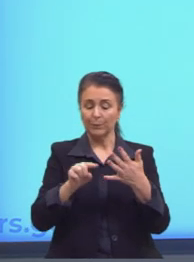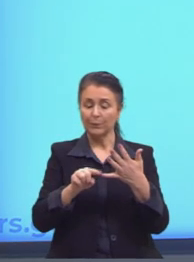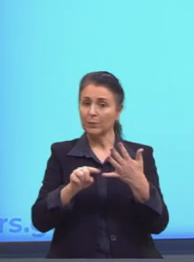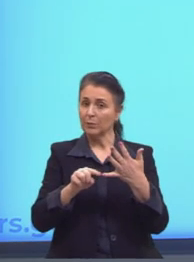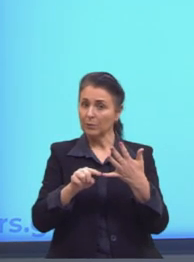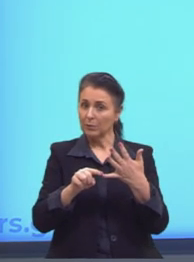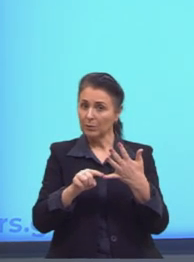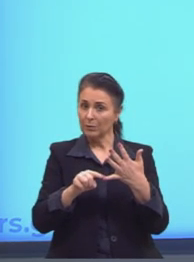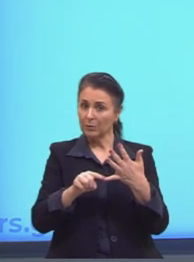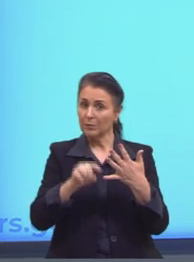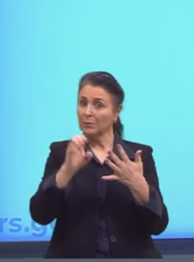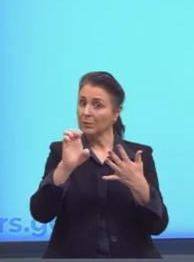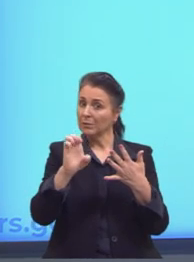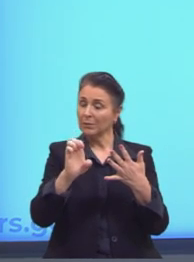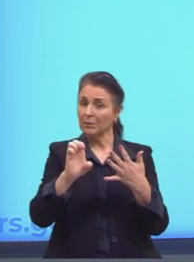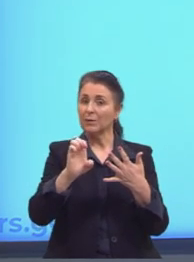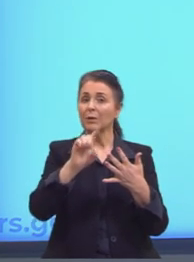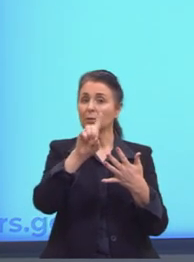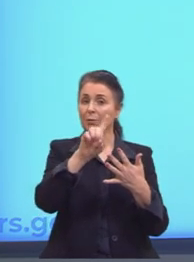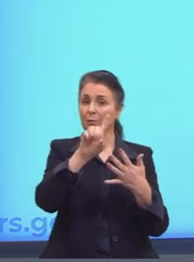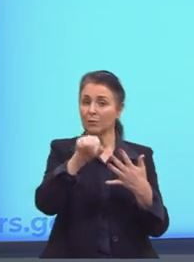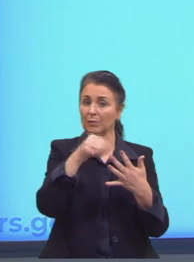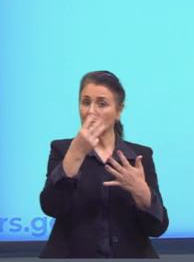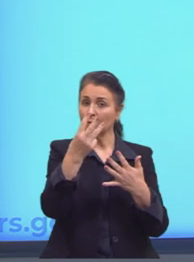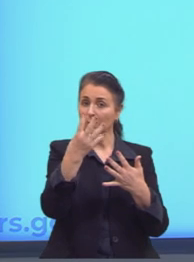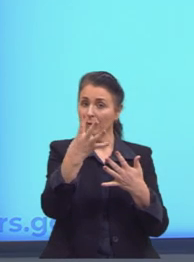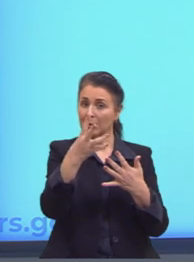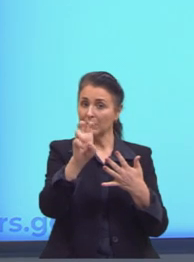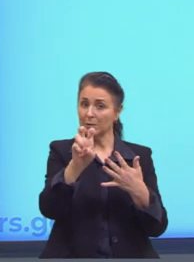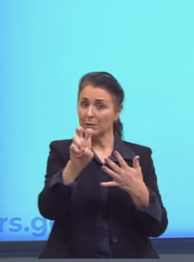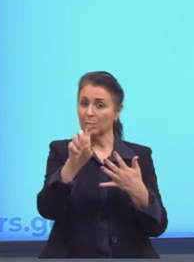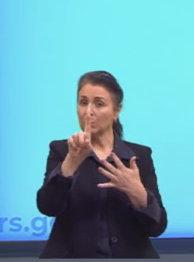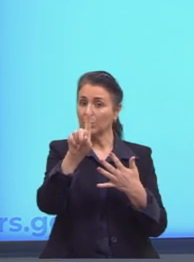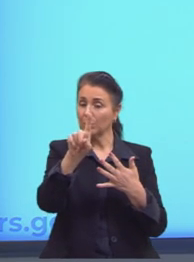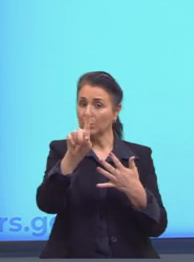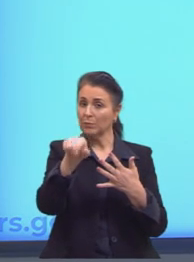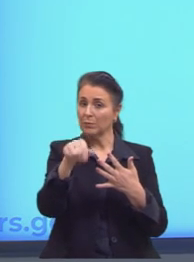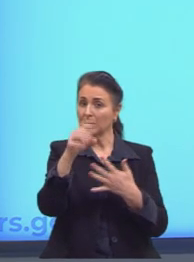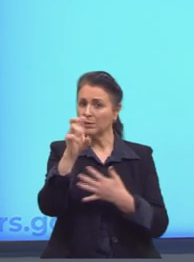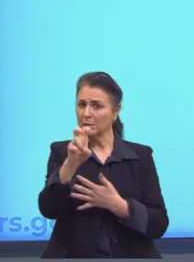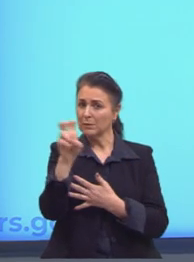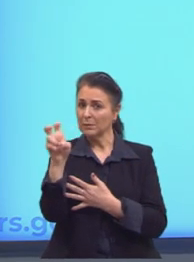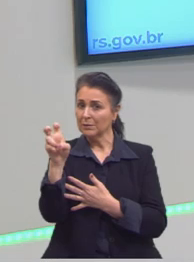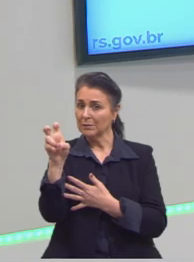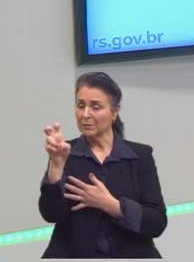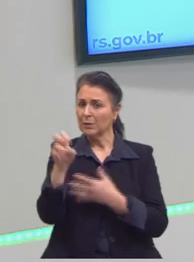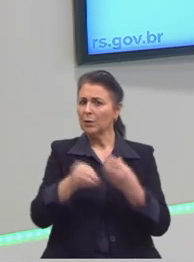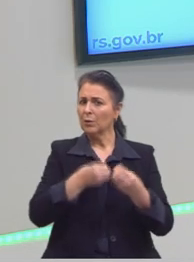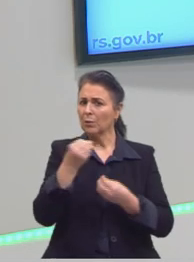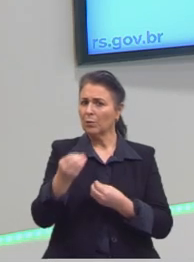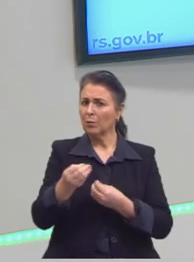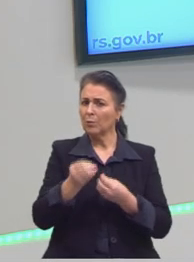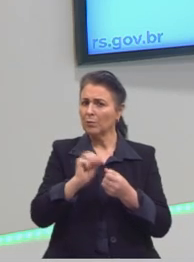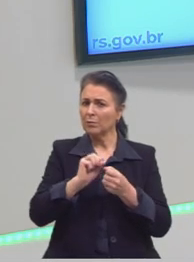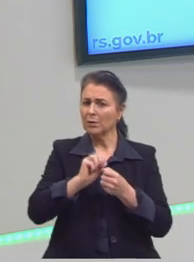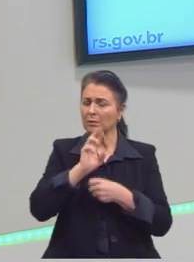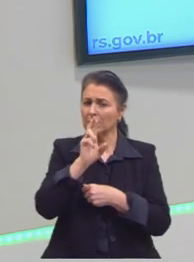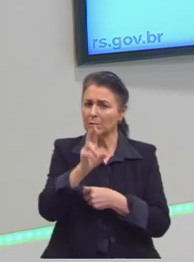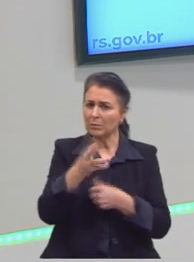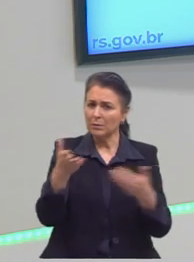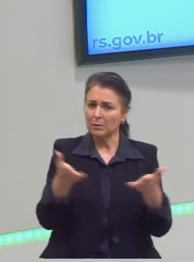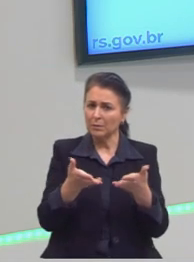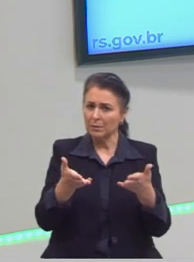última alternativa E, 1,45 e 1,55. Como é que eu respondo isso, então?